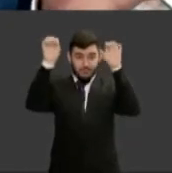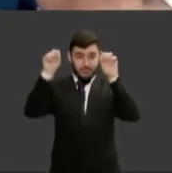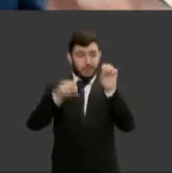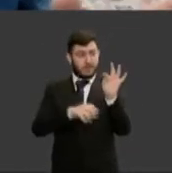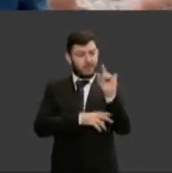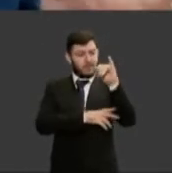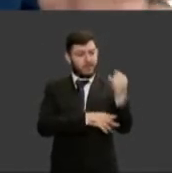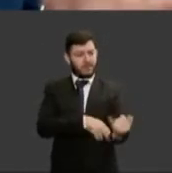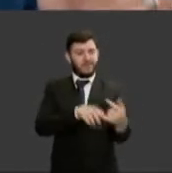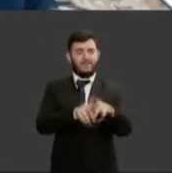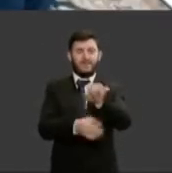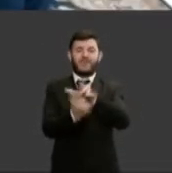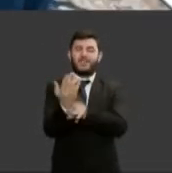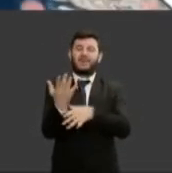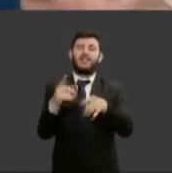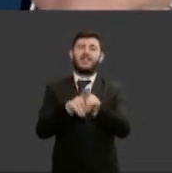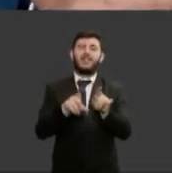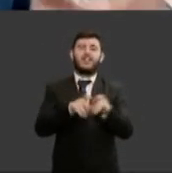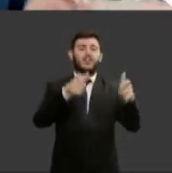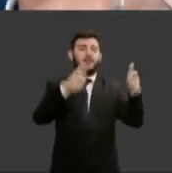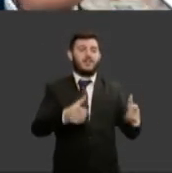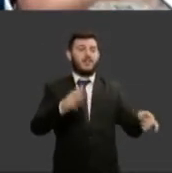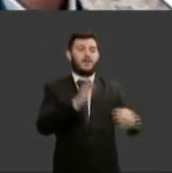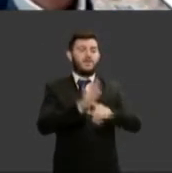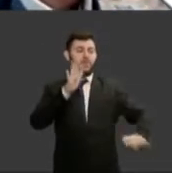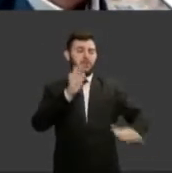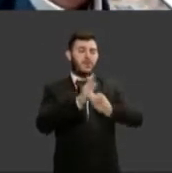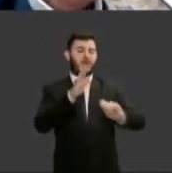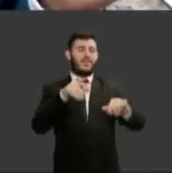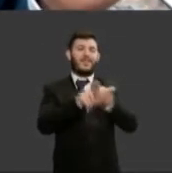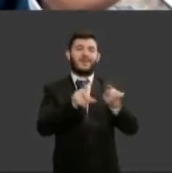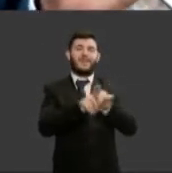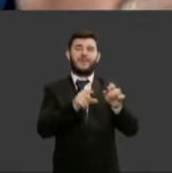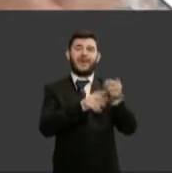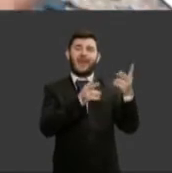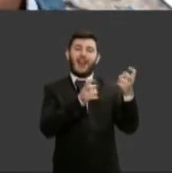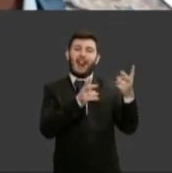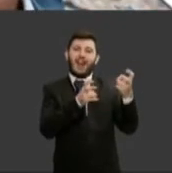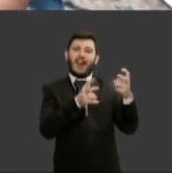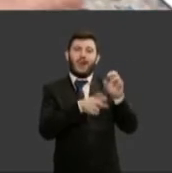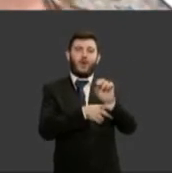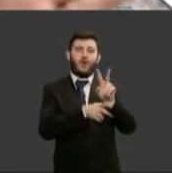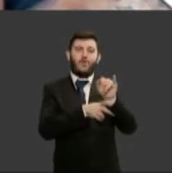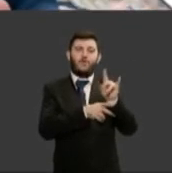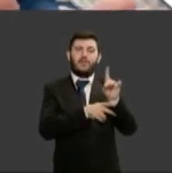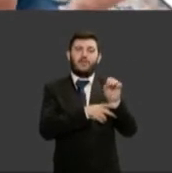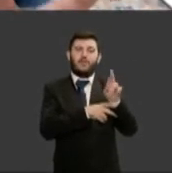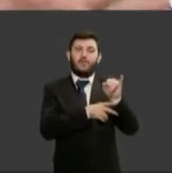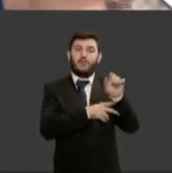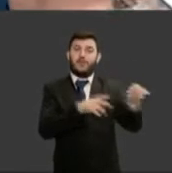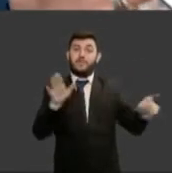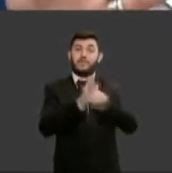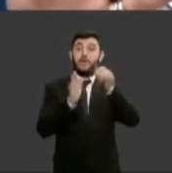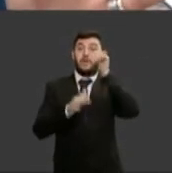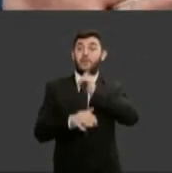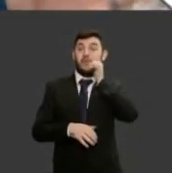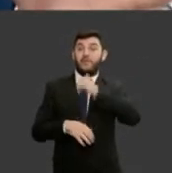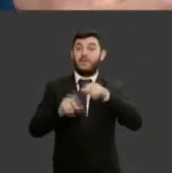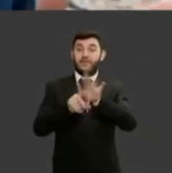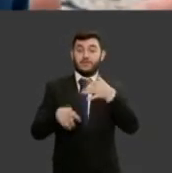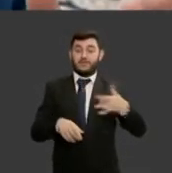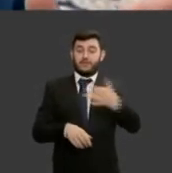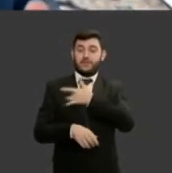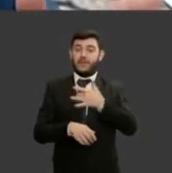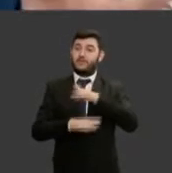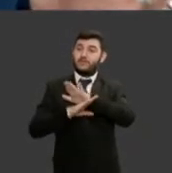canais de escuta e denúncia através da ouvidoria das mulheres de saúde feminina em parceria